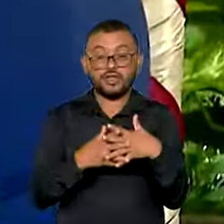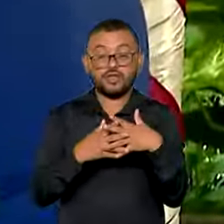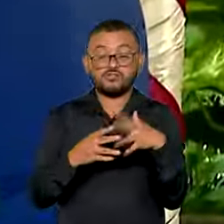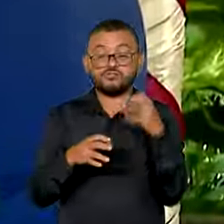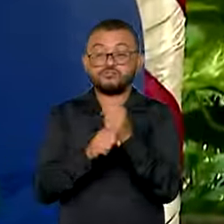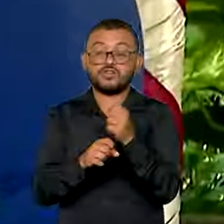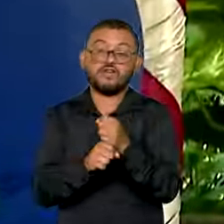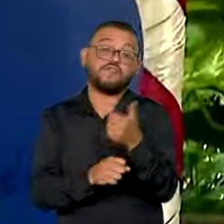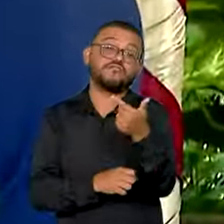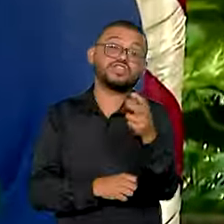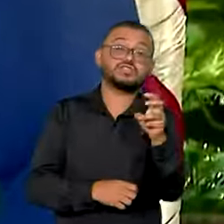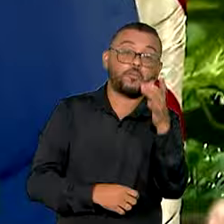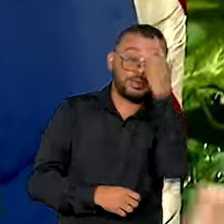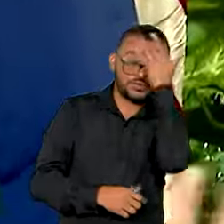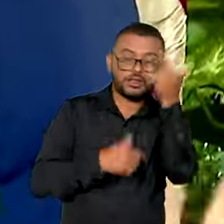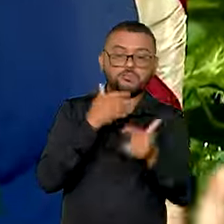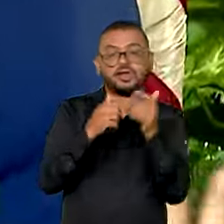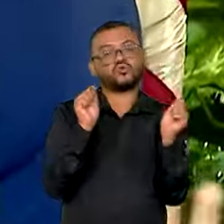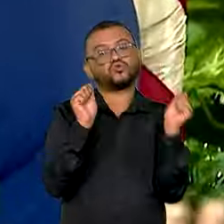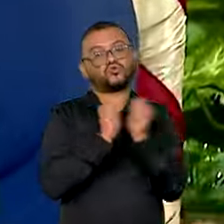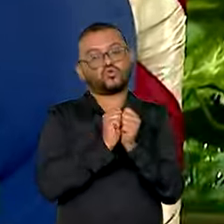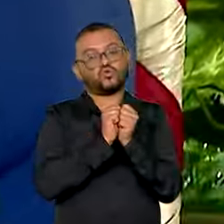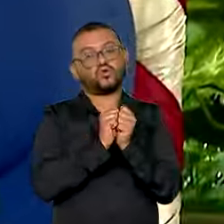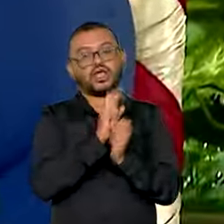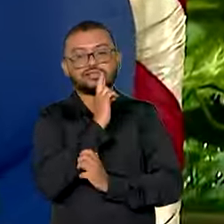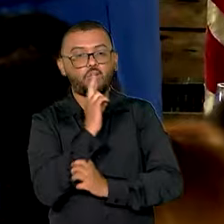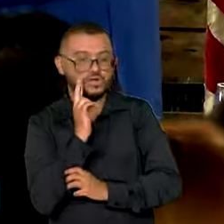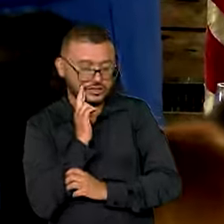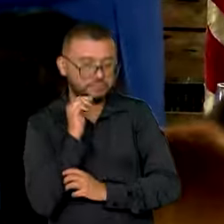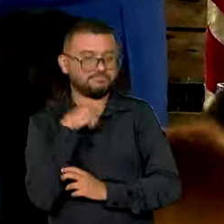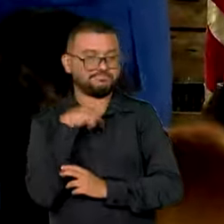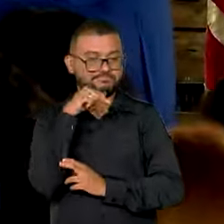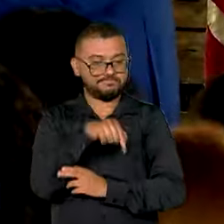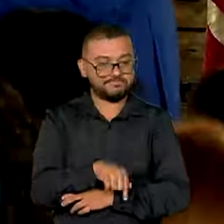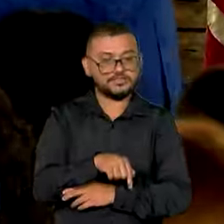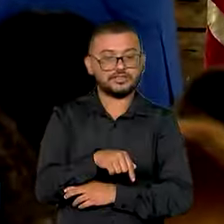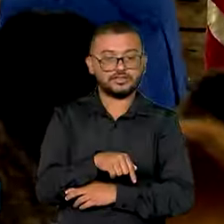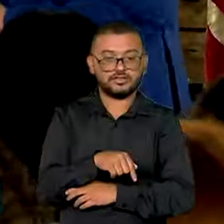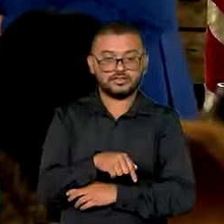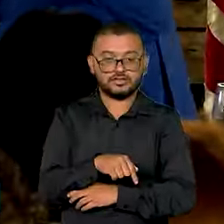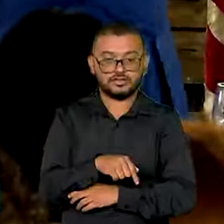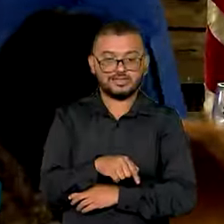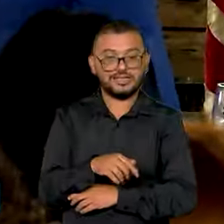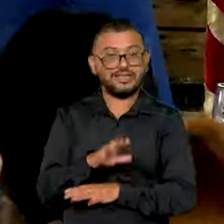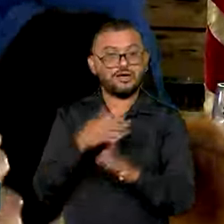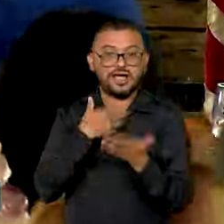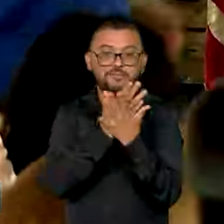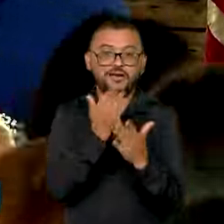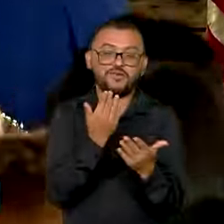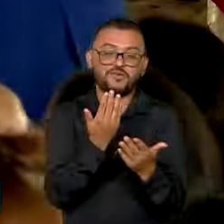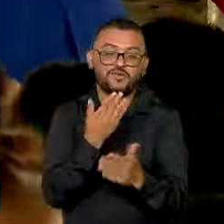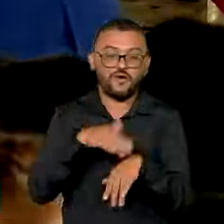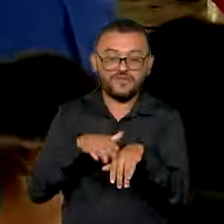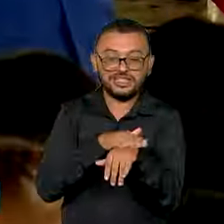pessoas. 25 pessoas. Já a conversa acabou que meu velho está com fome. Mãe... Mãe... Mãe... Mãe...